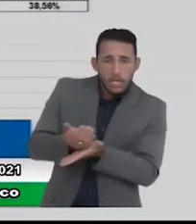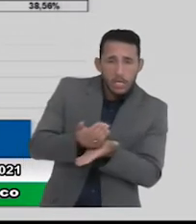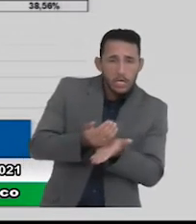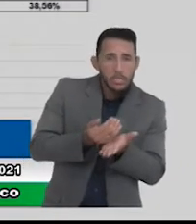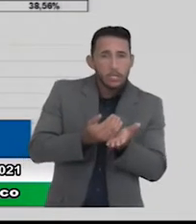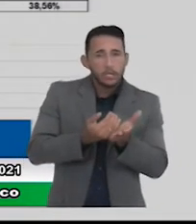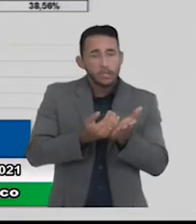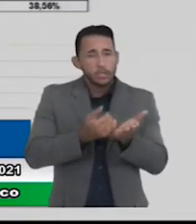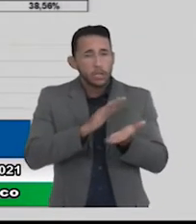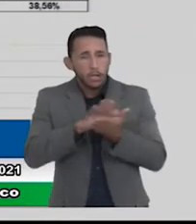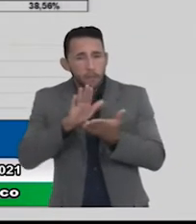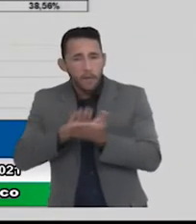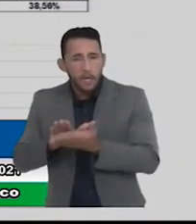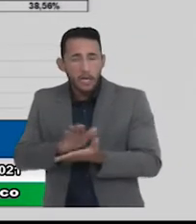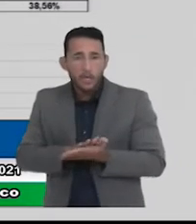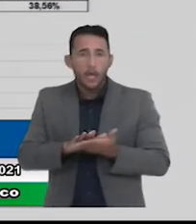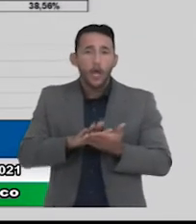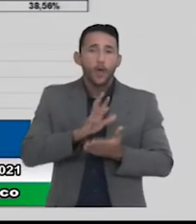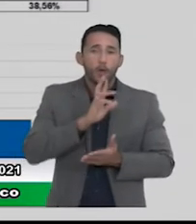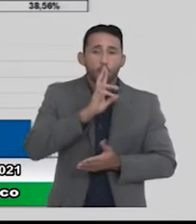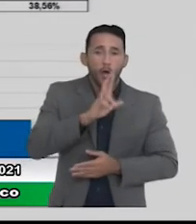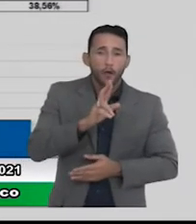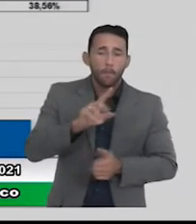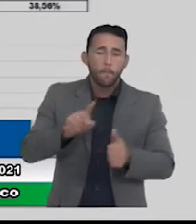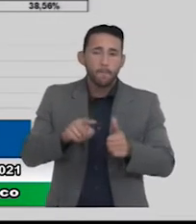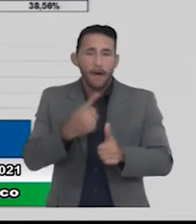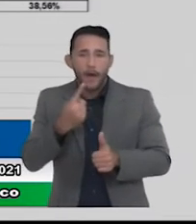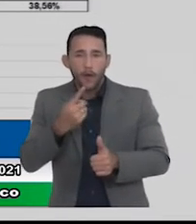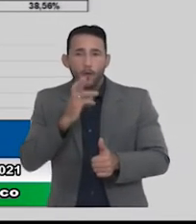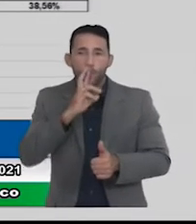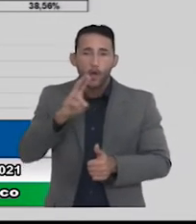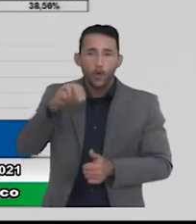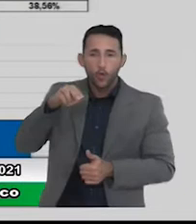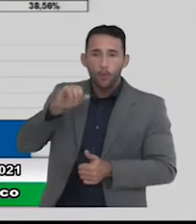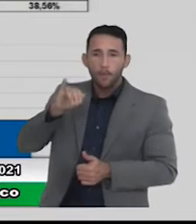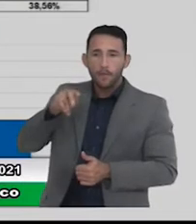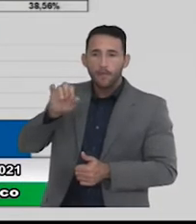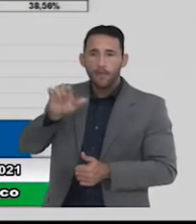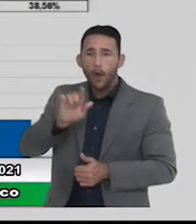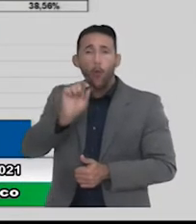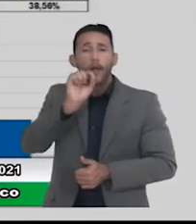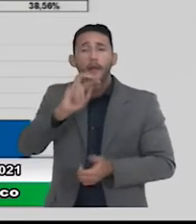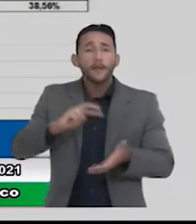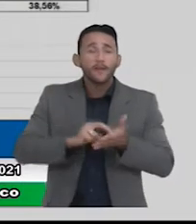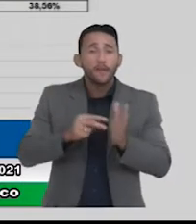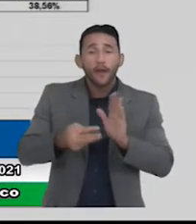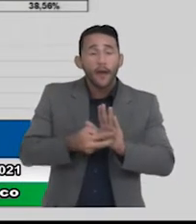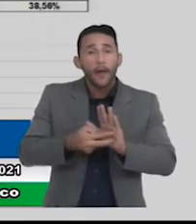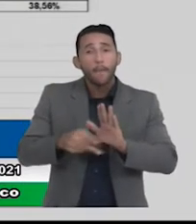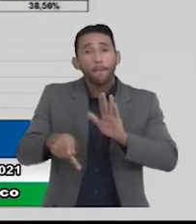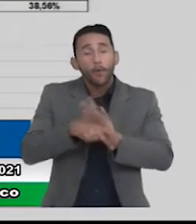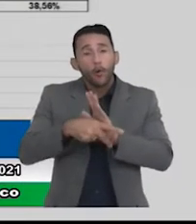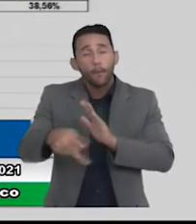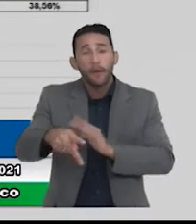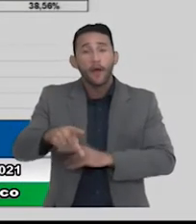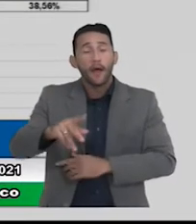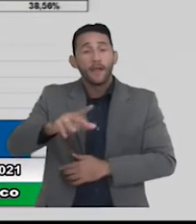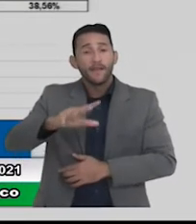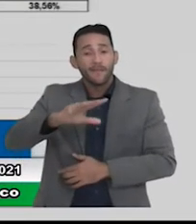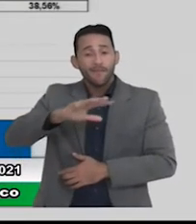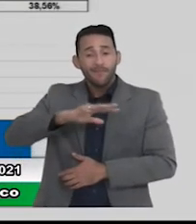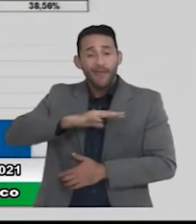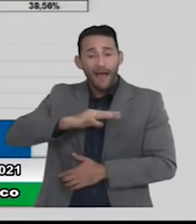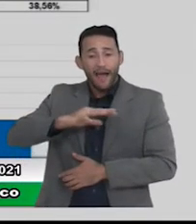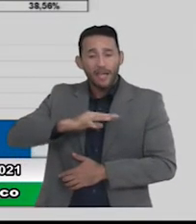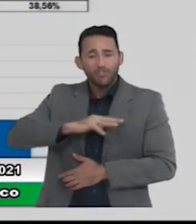resultado primário resultado nominal e dívida é para que o município mantenha uma saúde financeira ele consiga